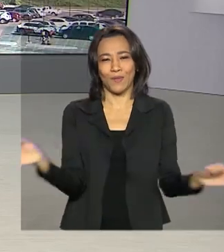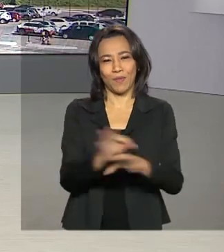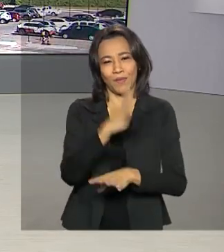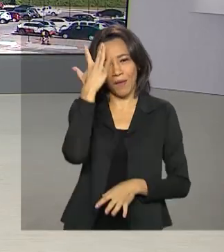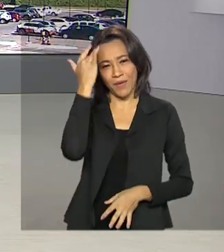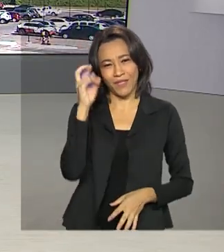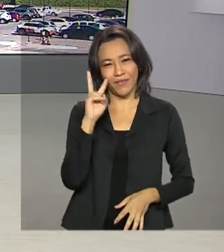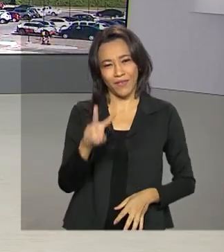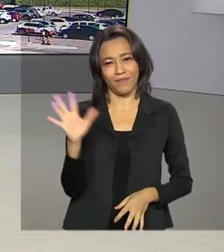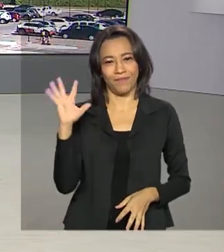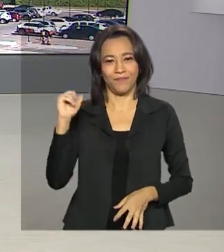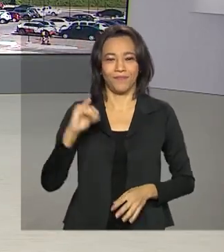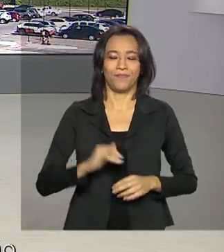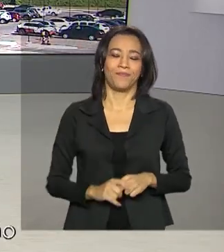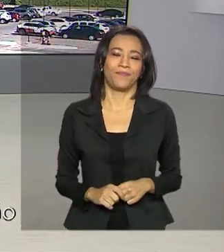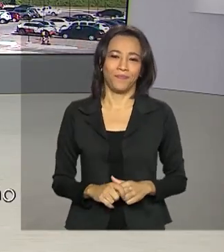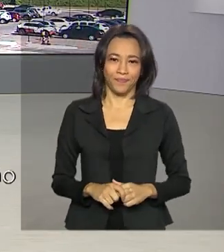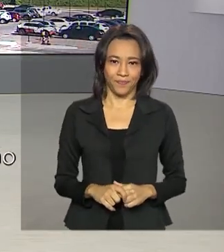amanhã. Até lá!